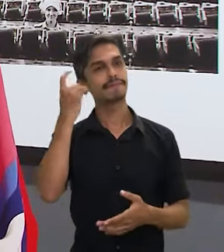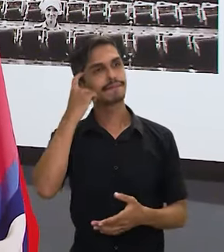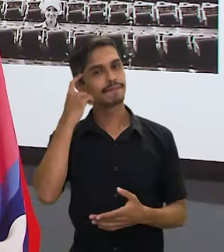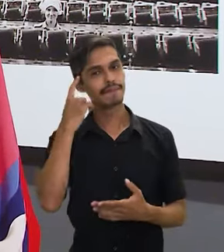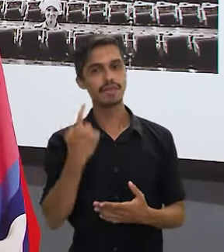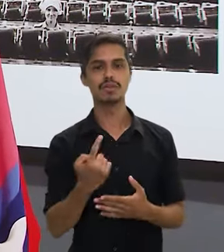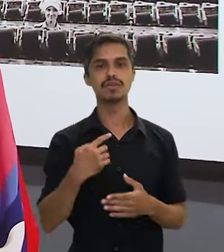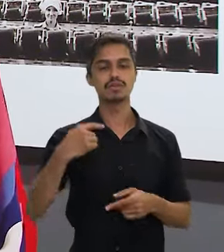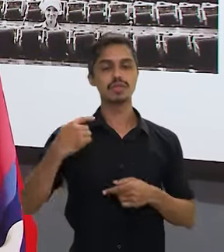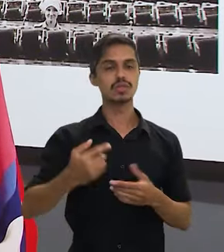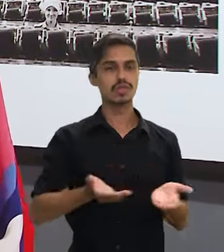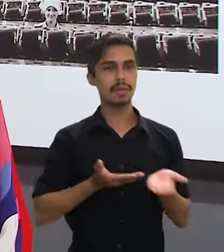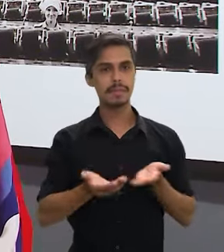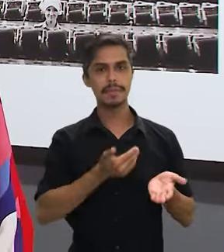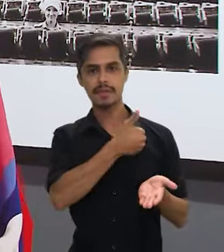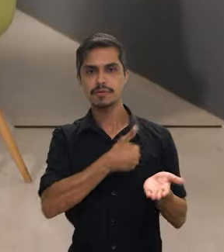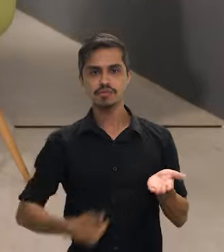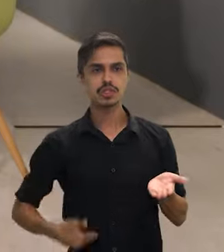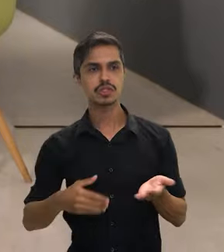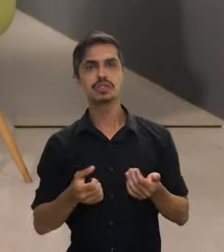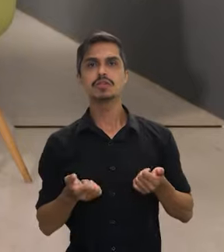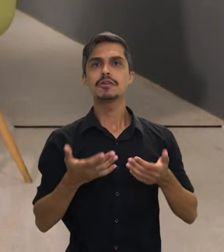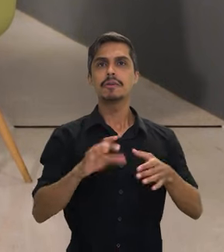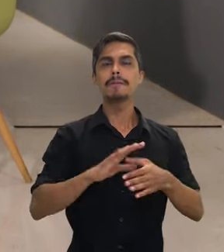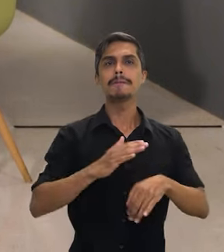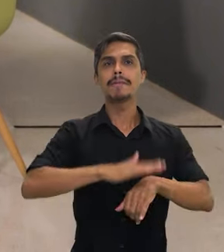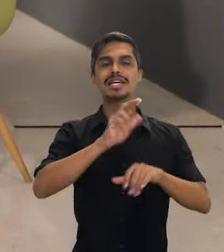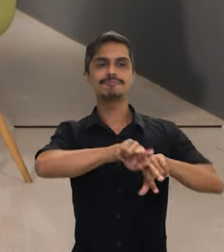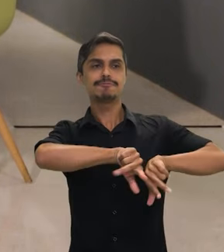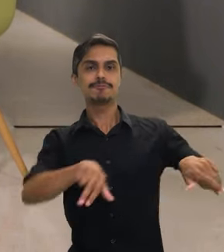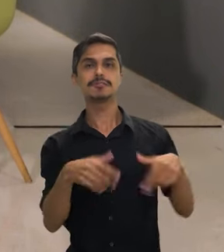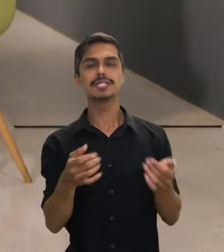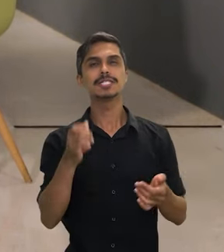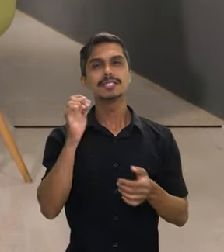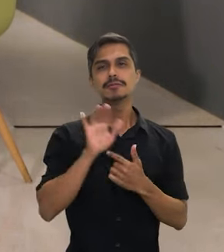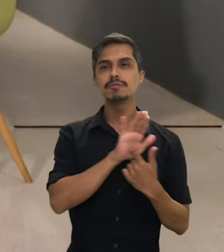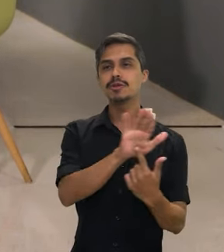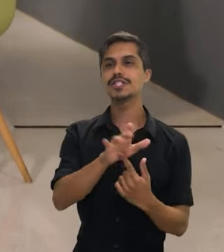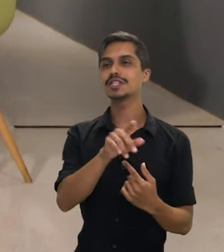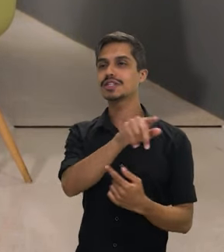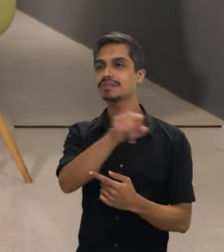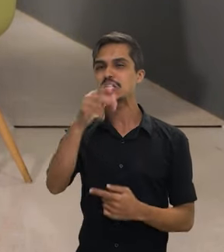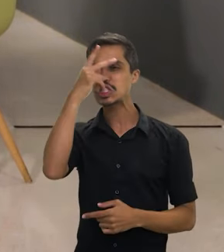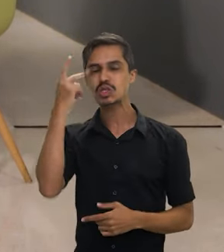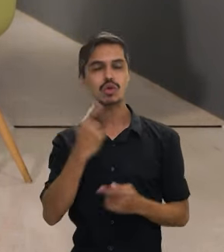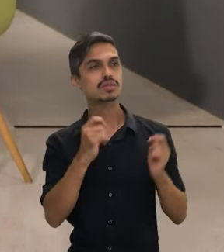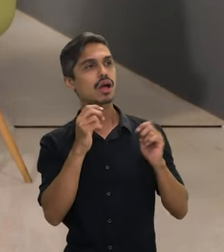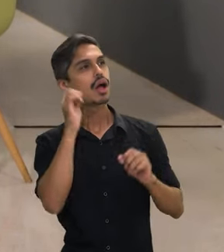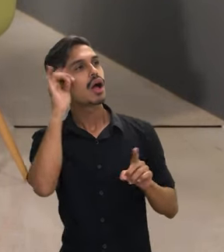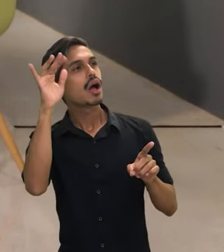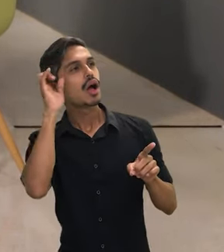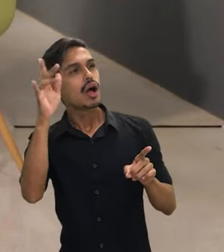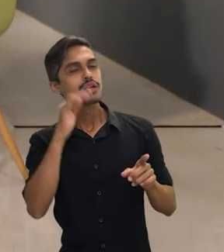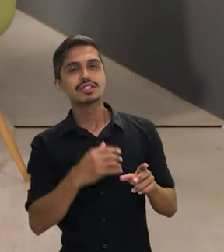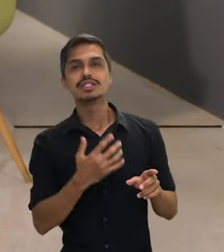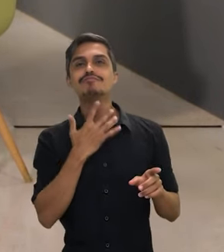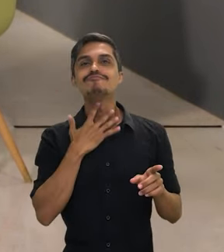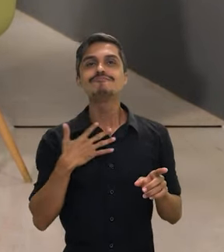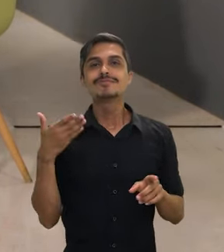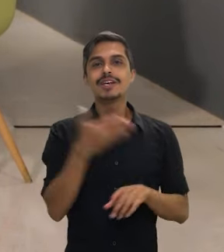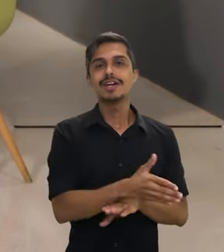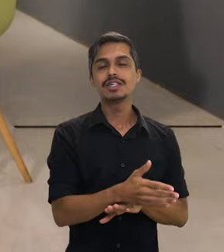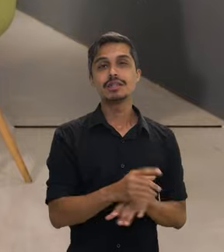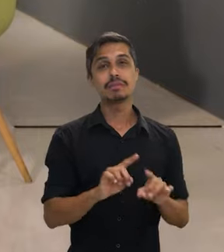de um serviço público mais diverso, a gente está dando entradas e aberturas e esperança para as pessoas que muitas vezes,